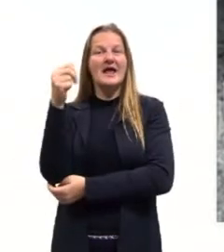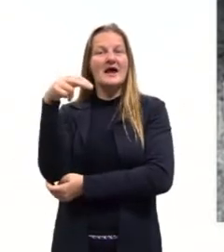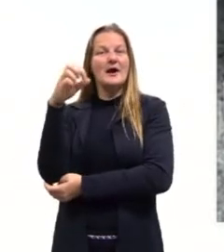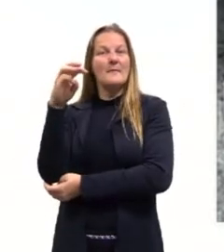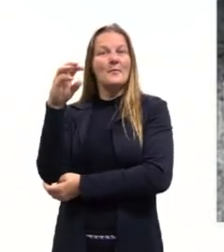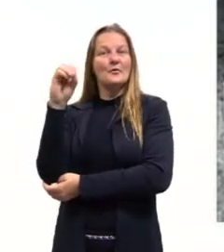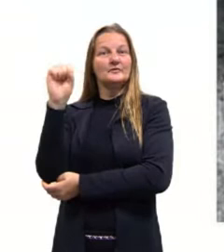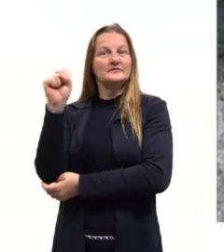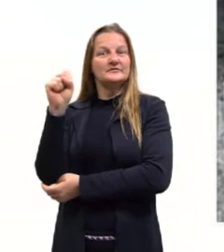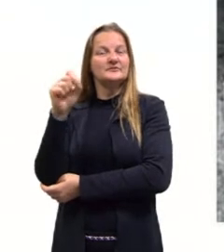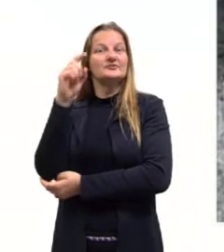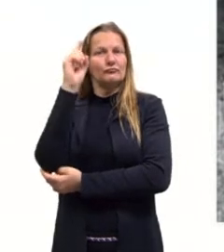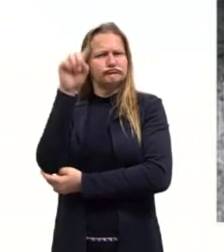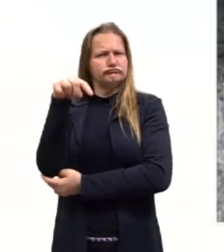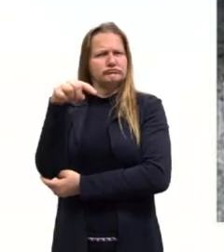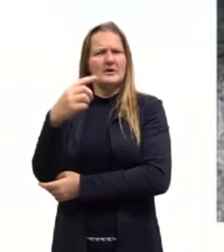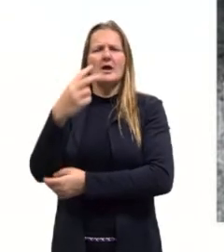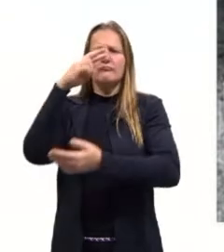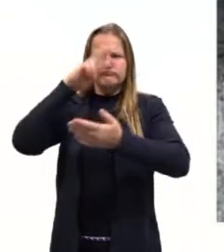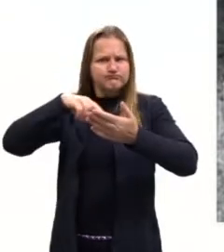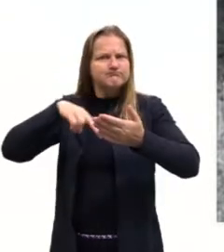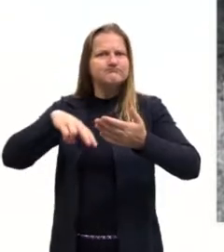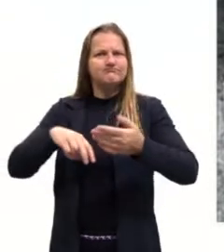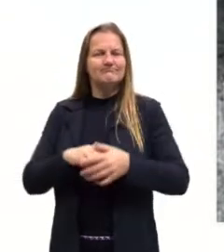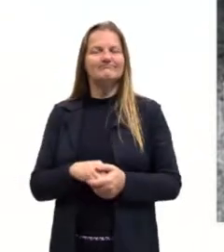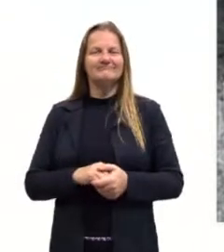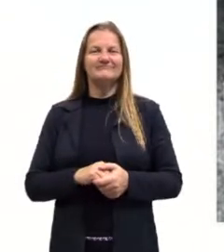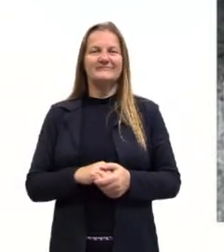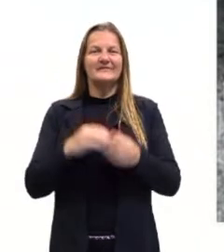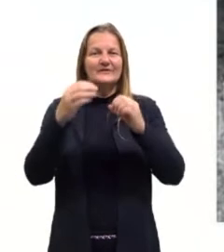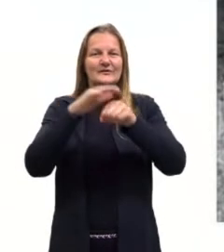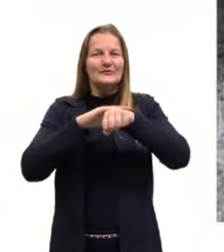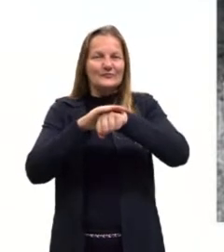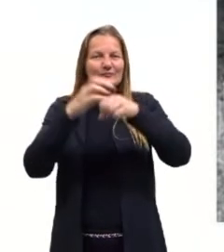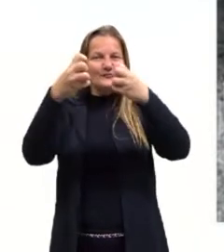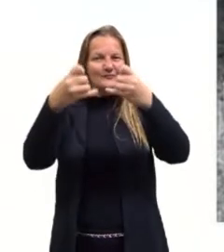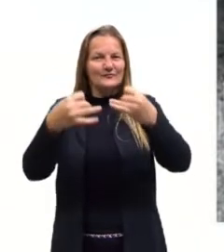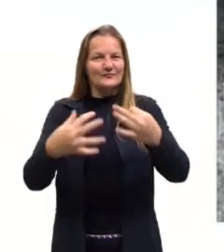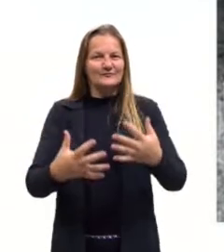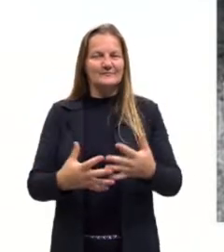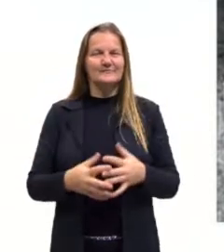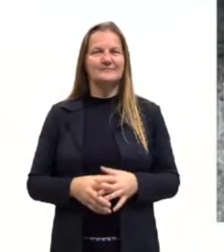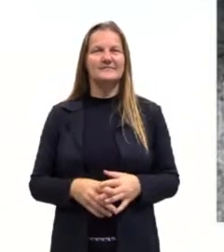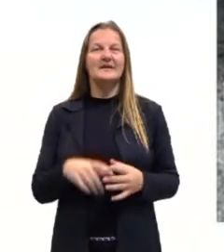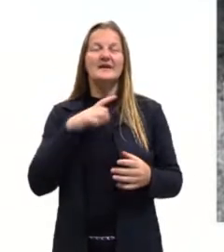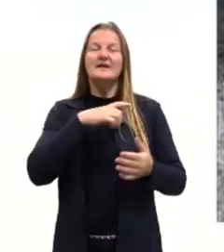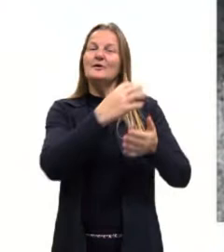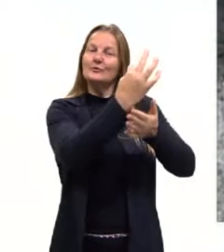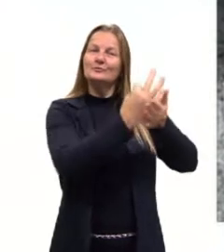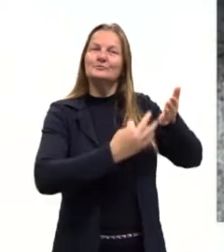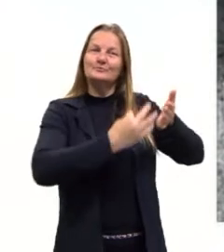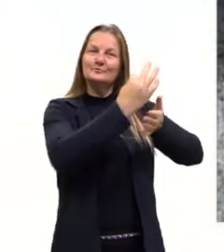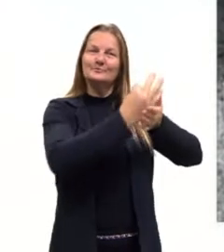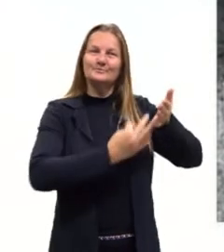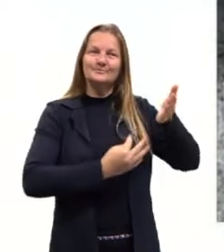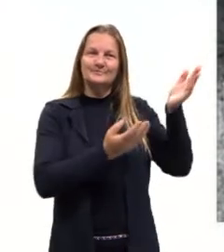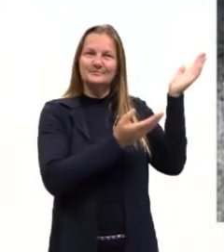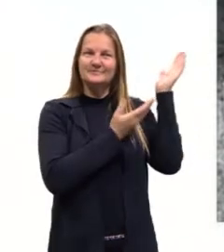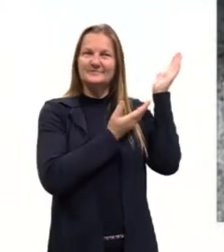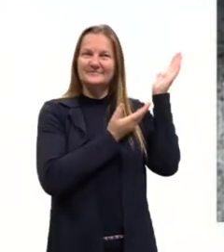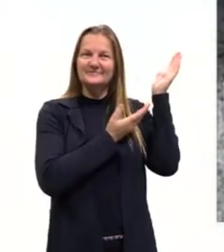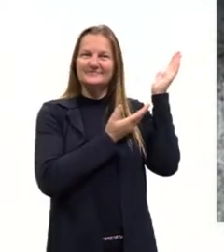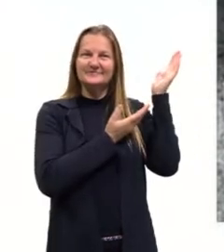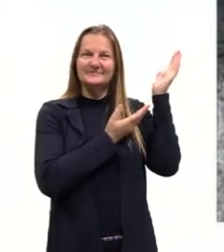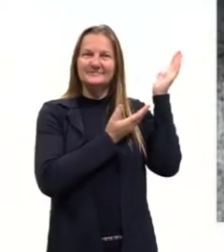já é uma ordem, que nós vamos comentar depois. Nós temos aqui um texto que